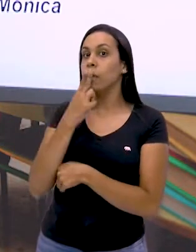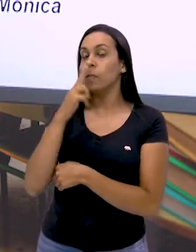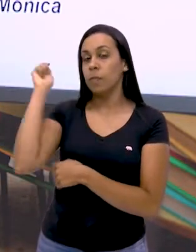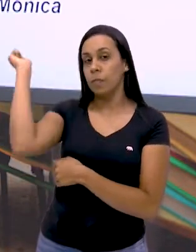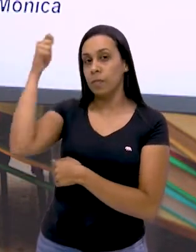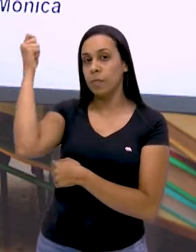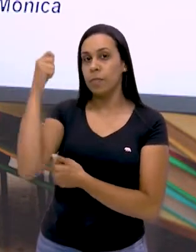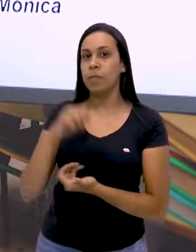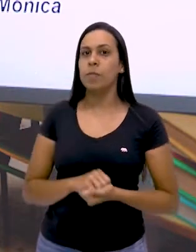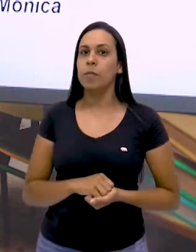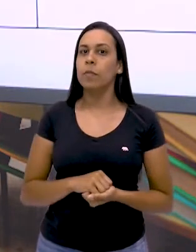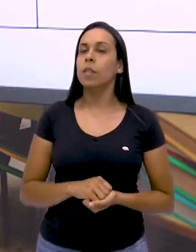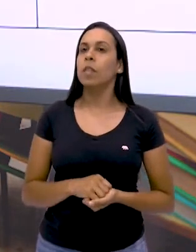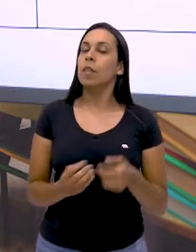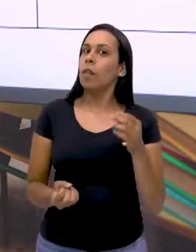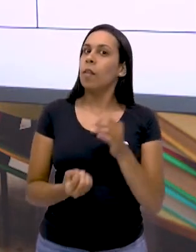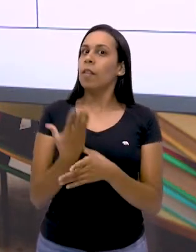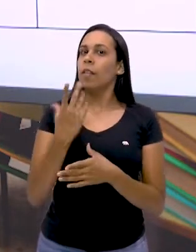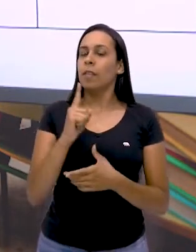aí, tá, pessoal? Ó,